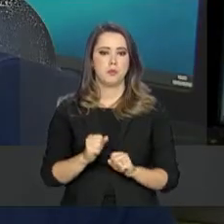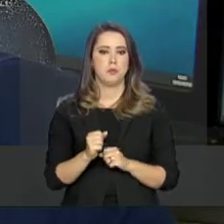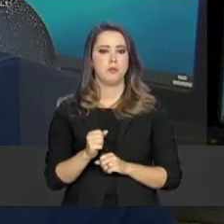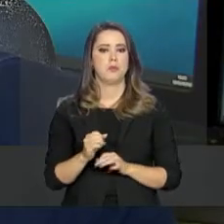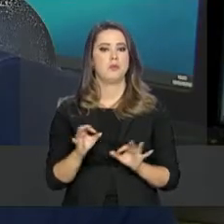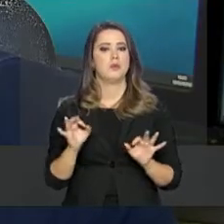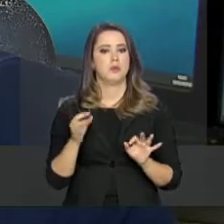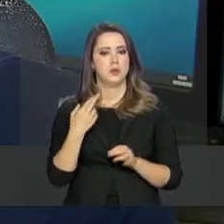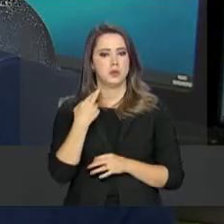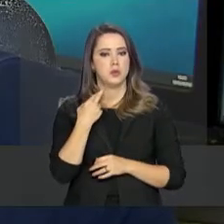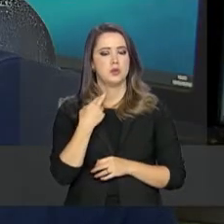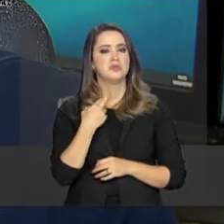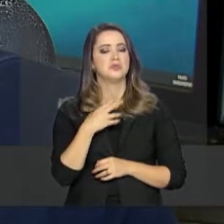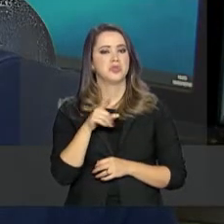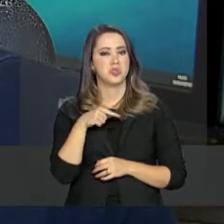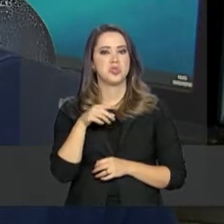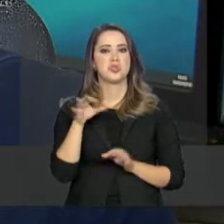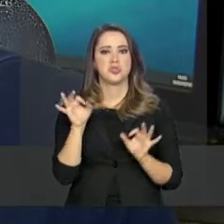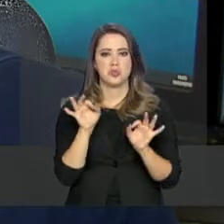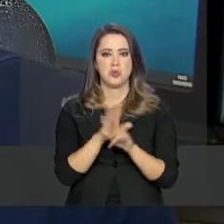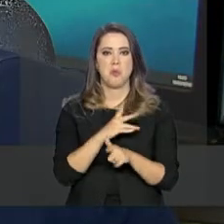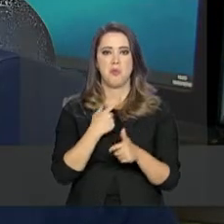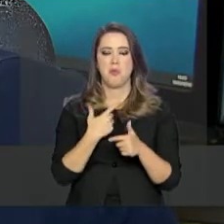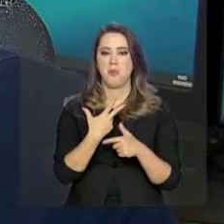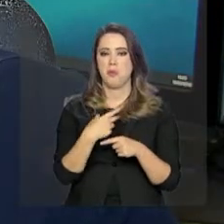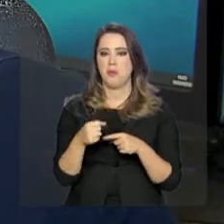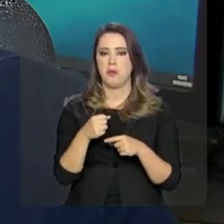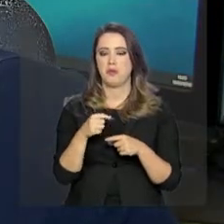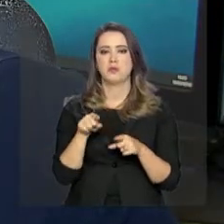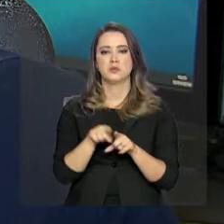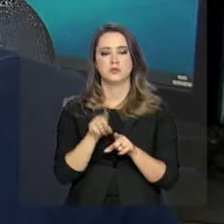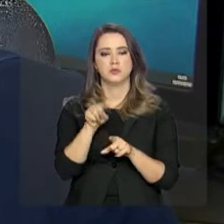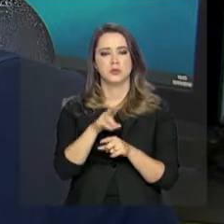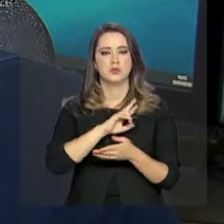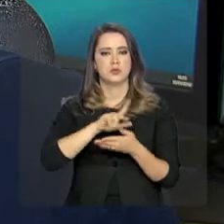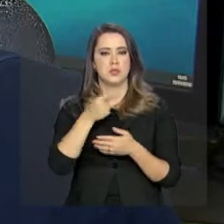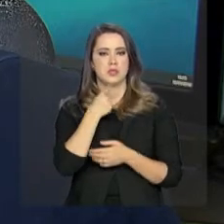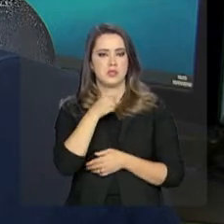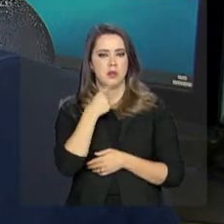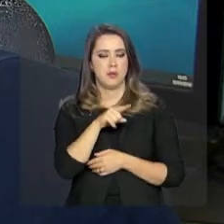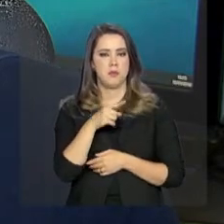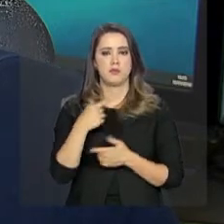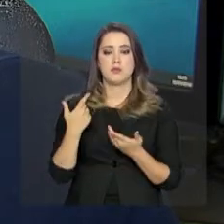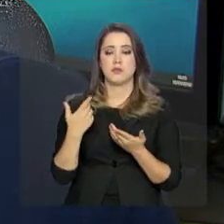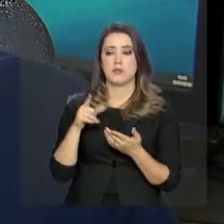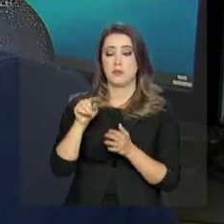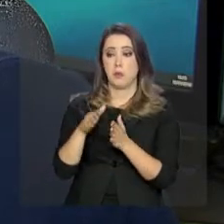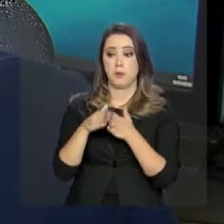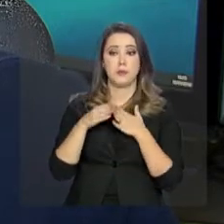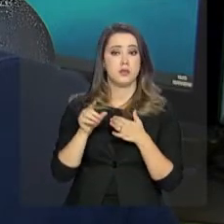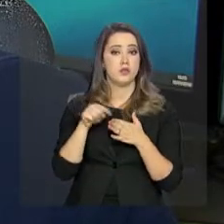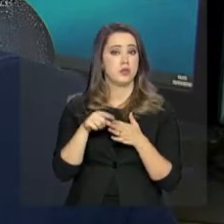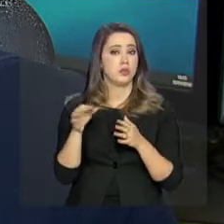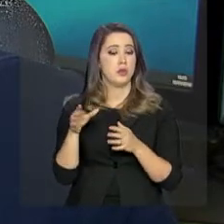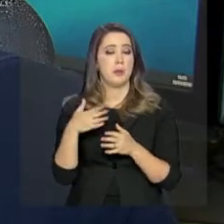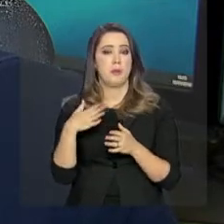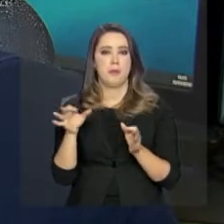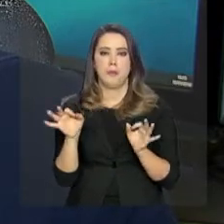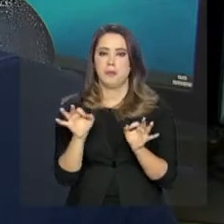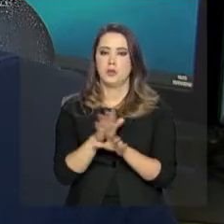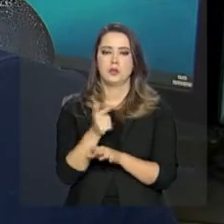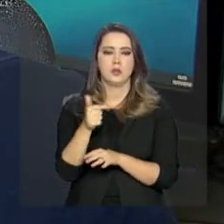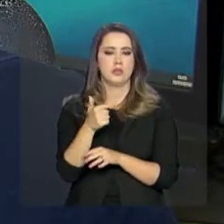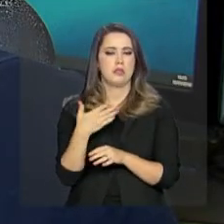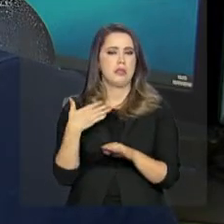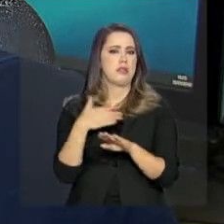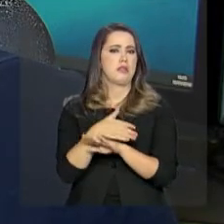coisa, assim, cobrança indevida de contas que eu nunca tive. Eu fiz a reclamação e pedi para excluir o meu cadastro. Eles pararam de me ligar,